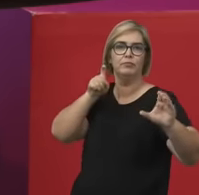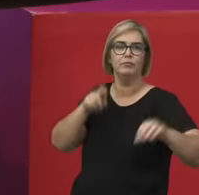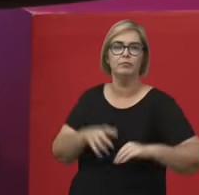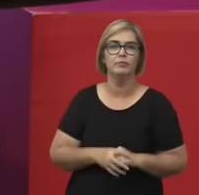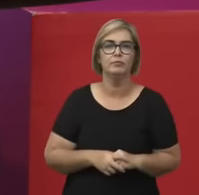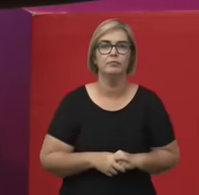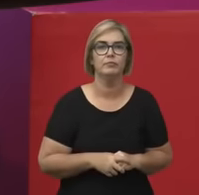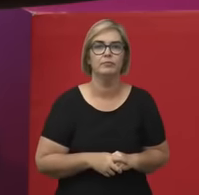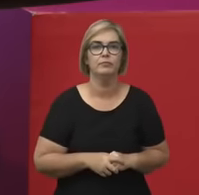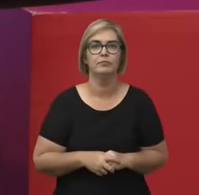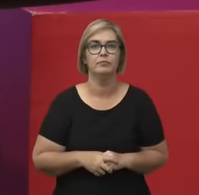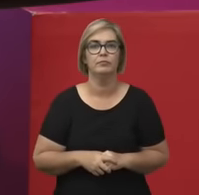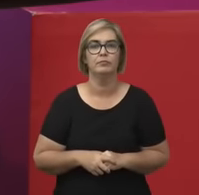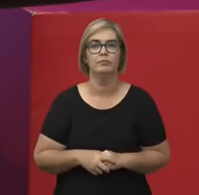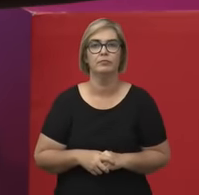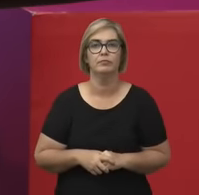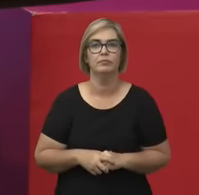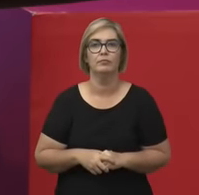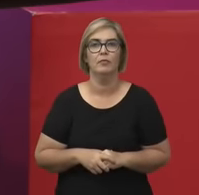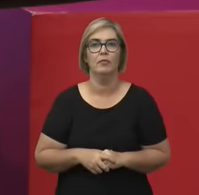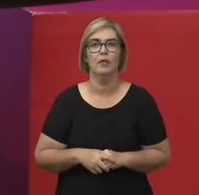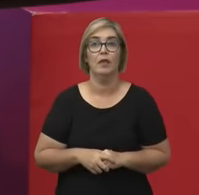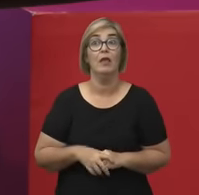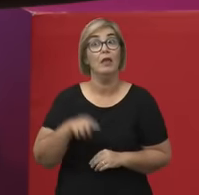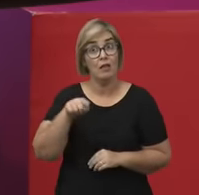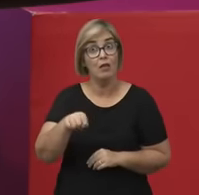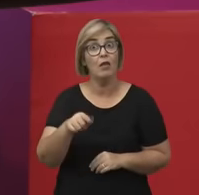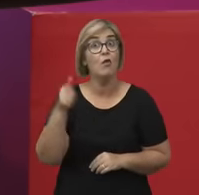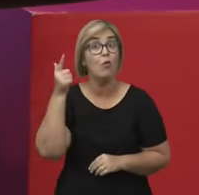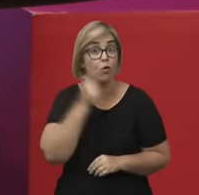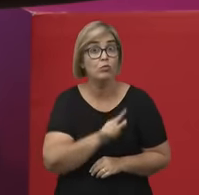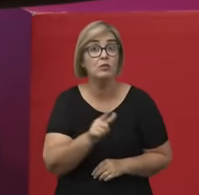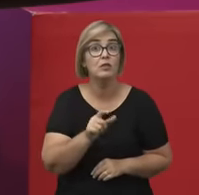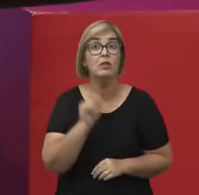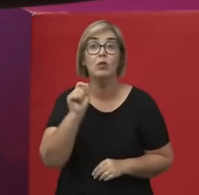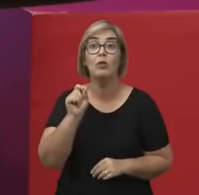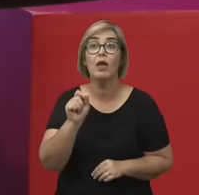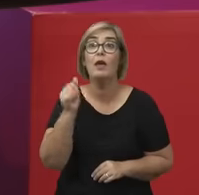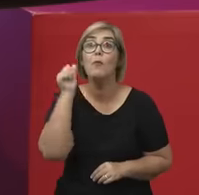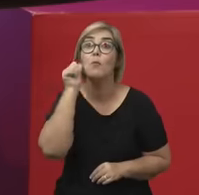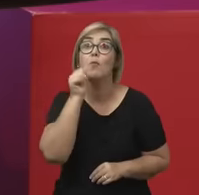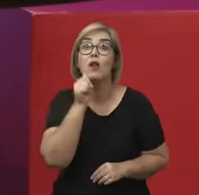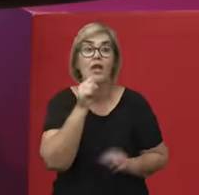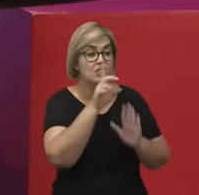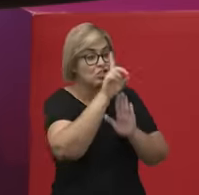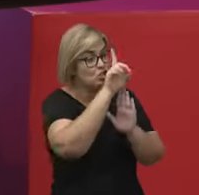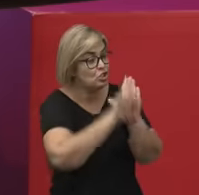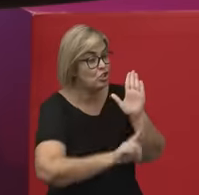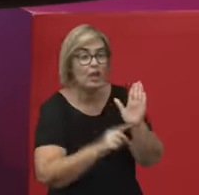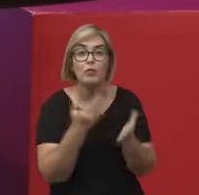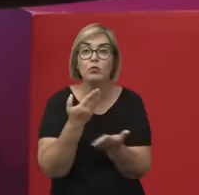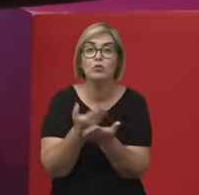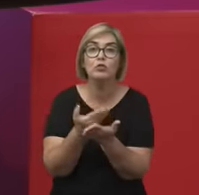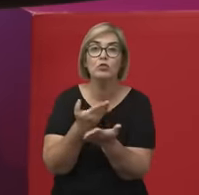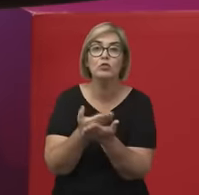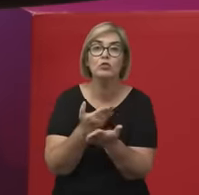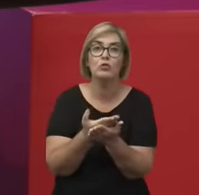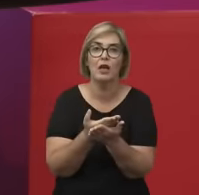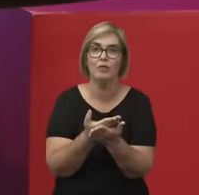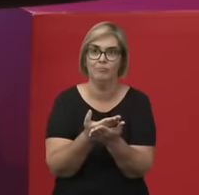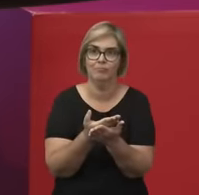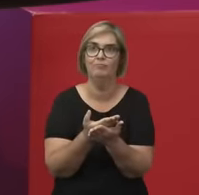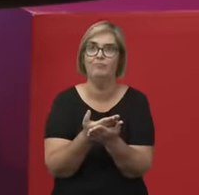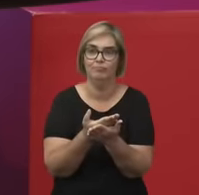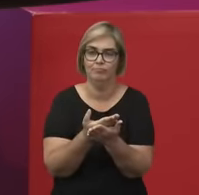e, assim, dá às mulheres o direito de estudar e de estudar a maior parte,